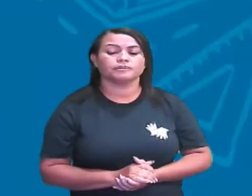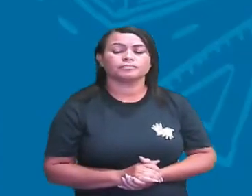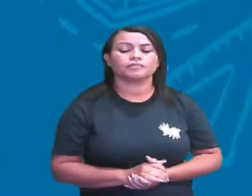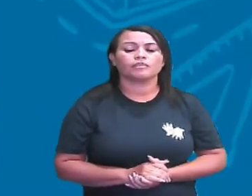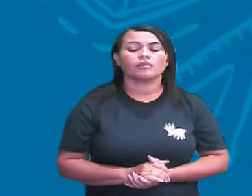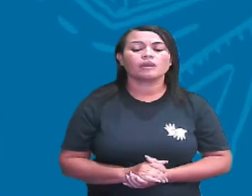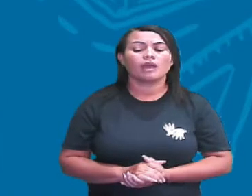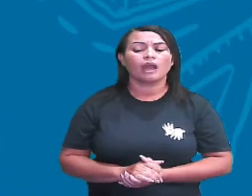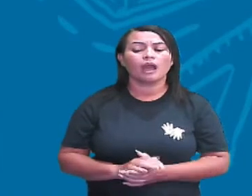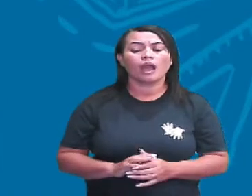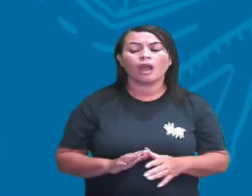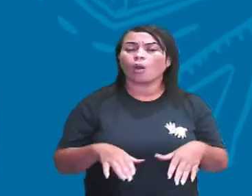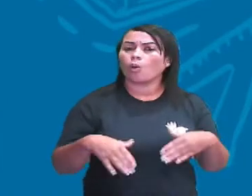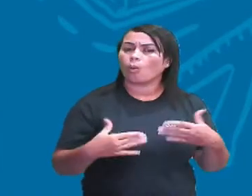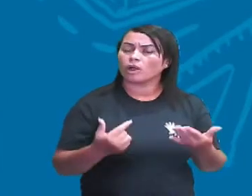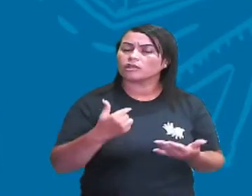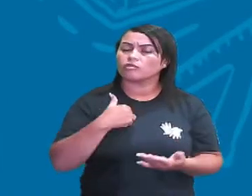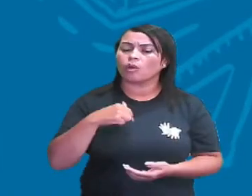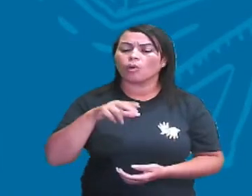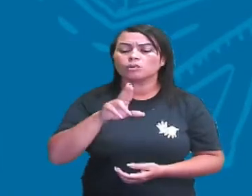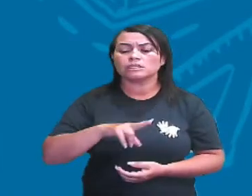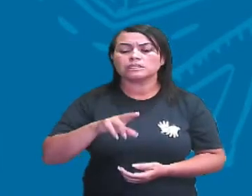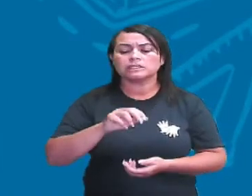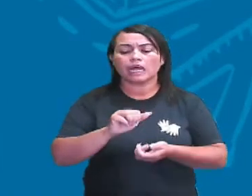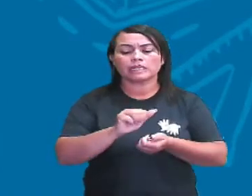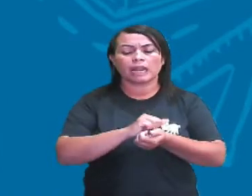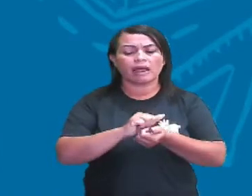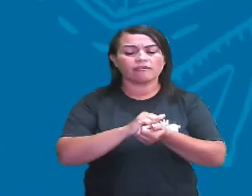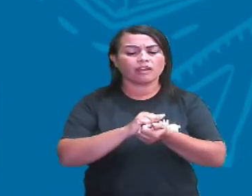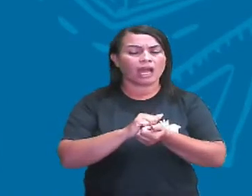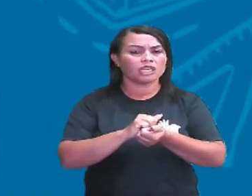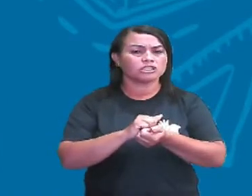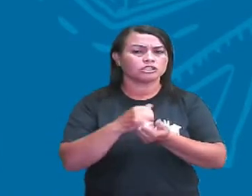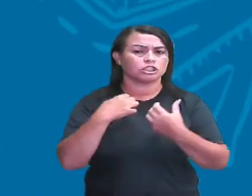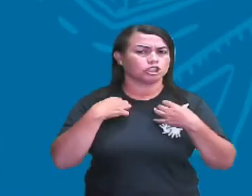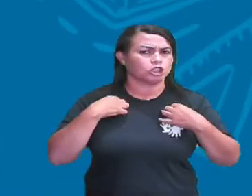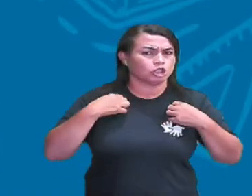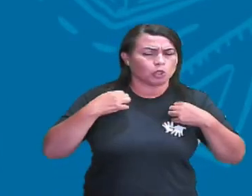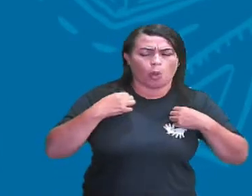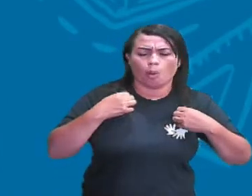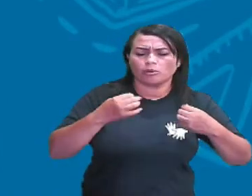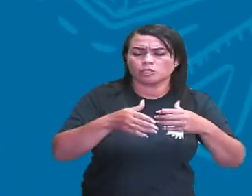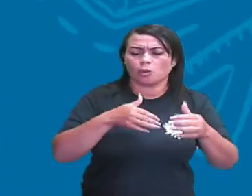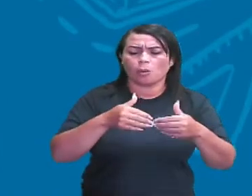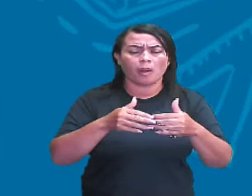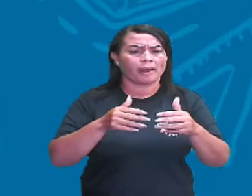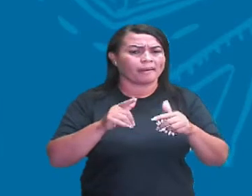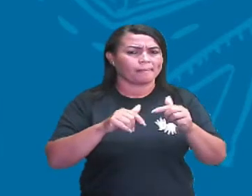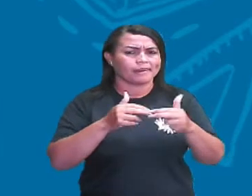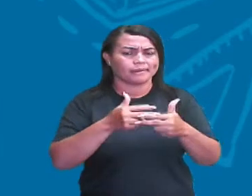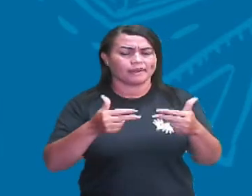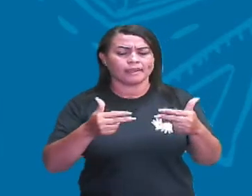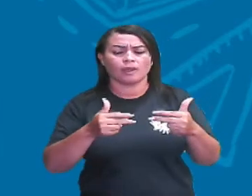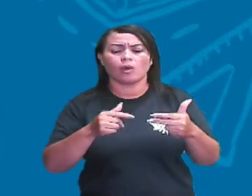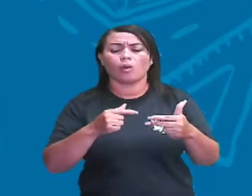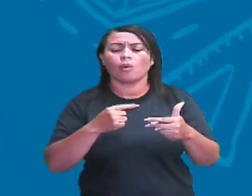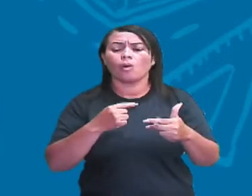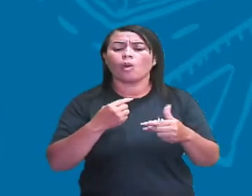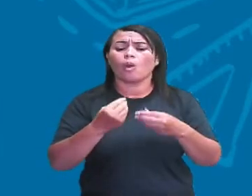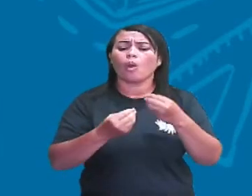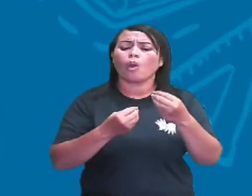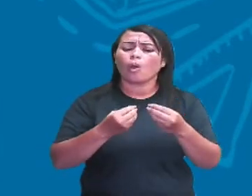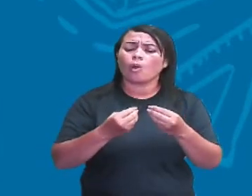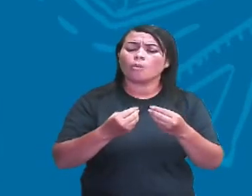quando eu vou utilizar na lavagem de roupa, na lavagem de qualquer material. O que é o sabão? Como o sabão limpa a sujeira?